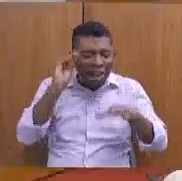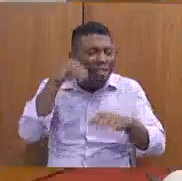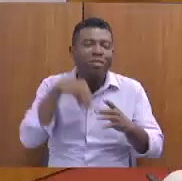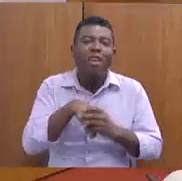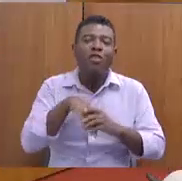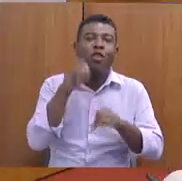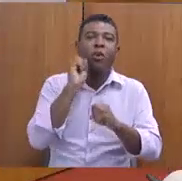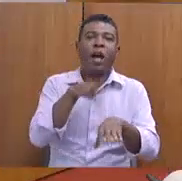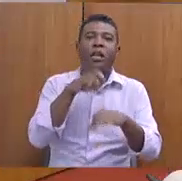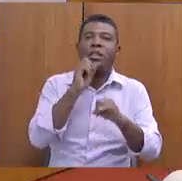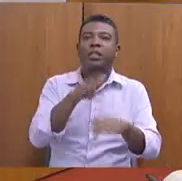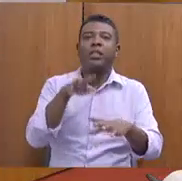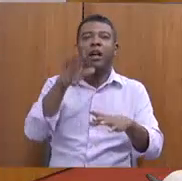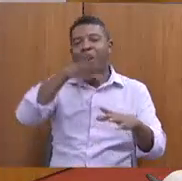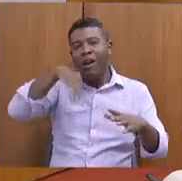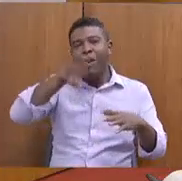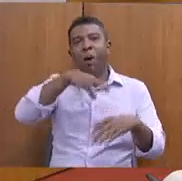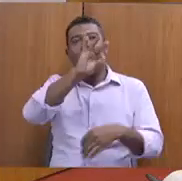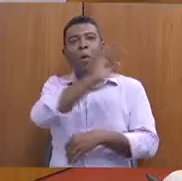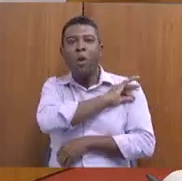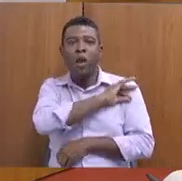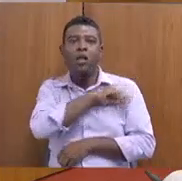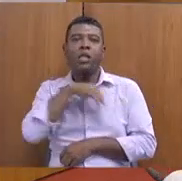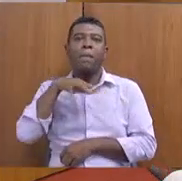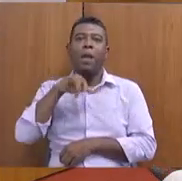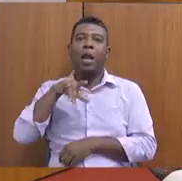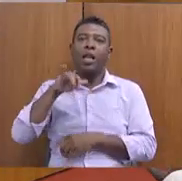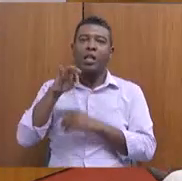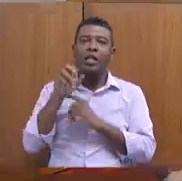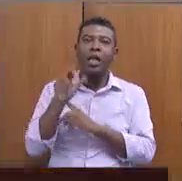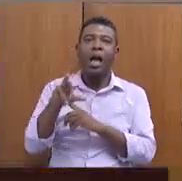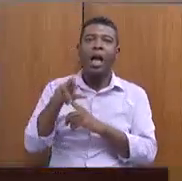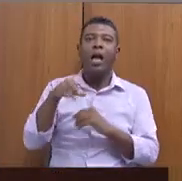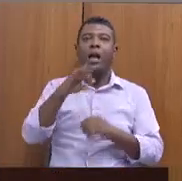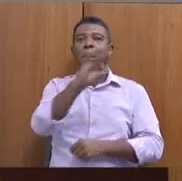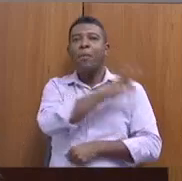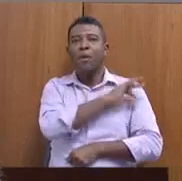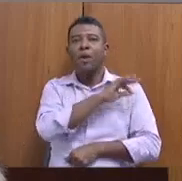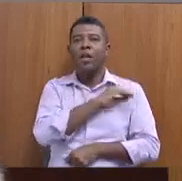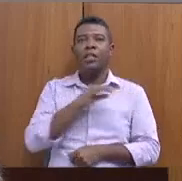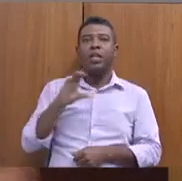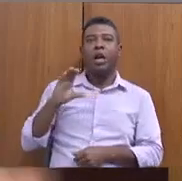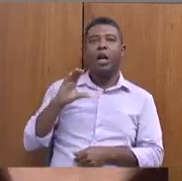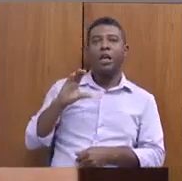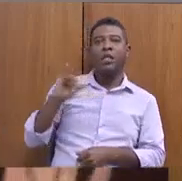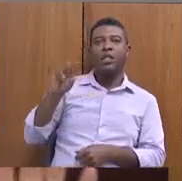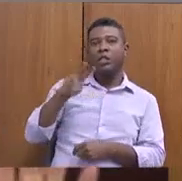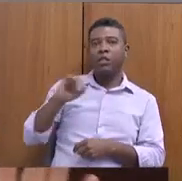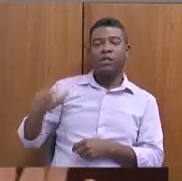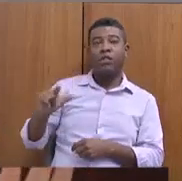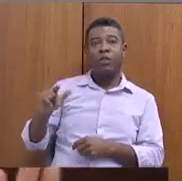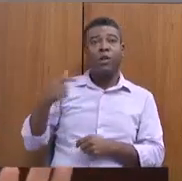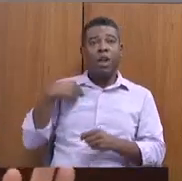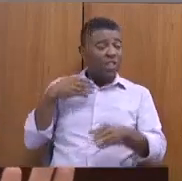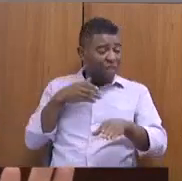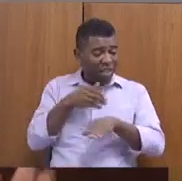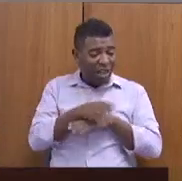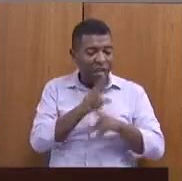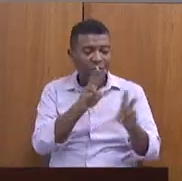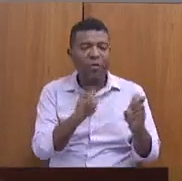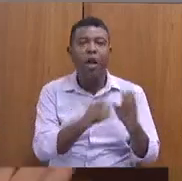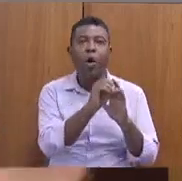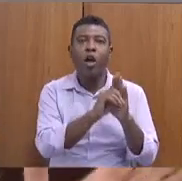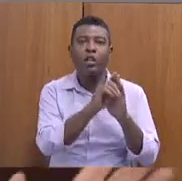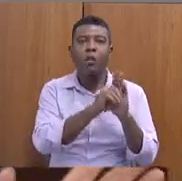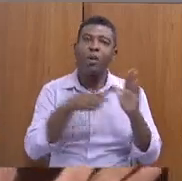trabalha, polícia militar, polícia civil, que trabalha esse assunto. Eu só queria fazer... Eu não vou entrar nessa questão de orçamento,